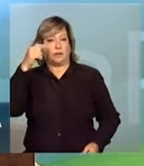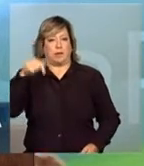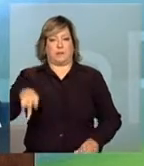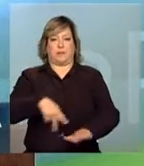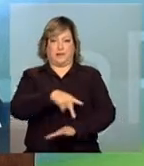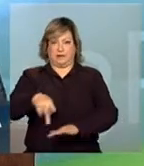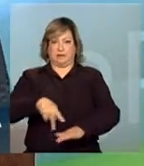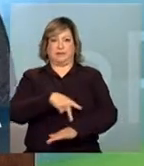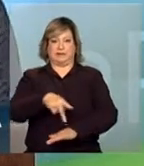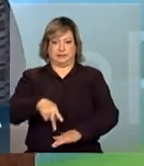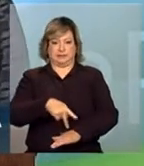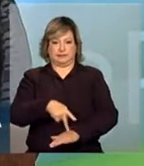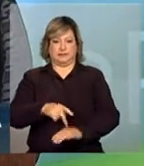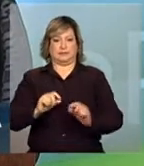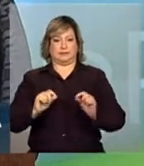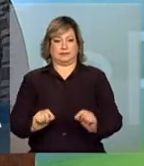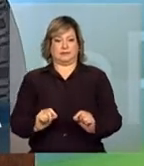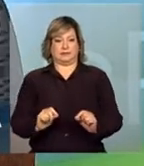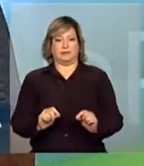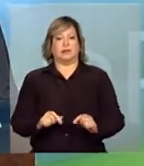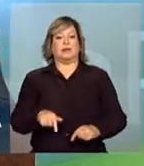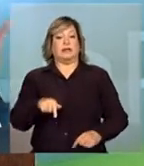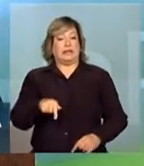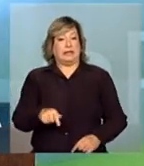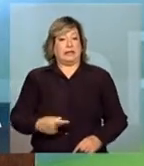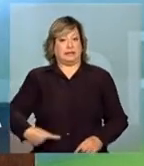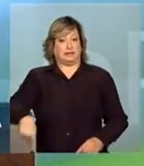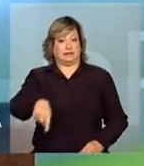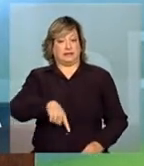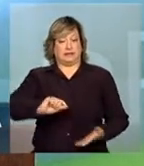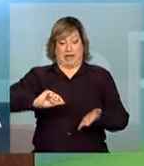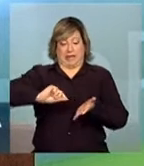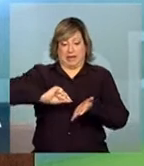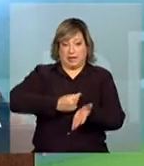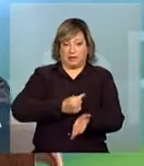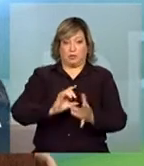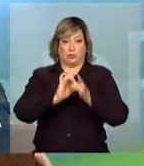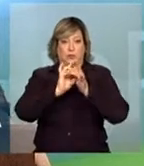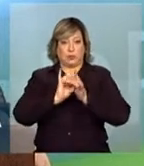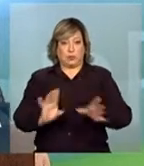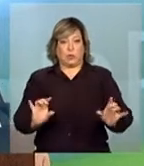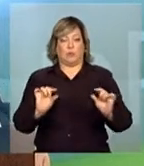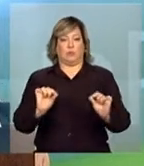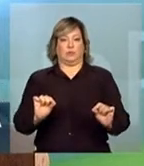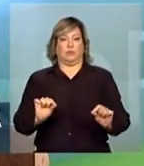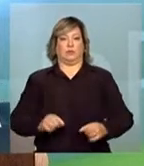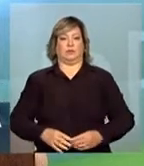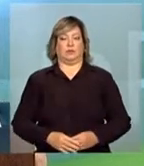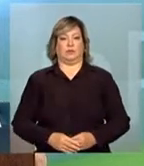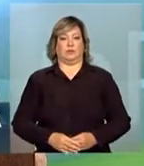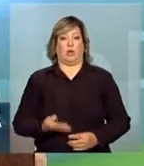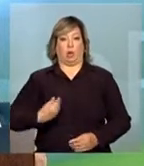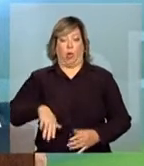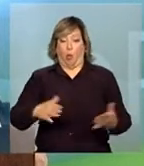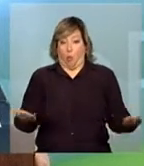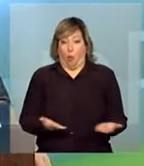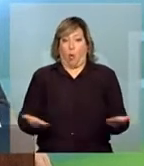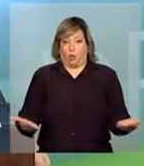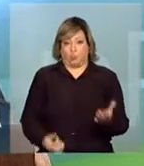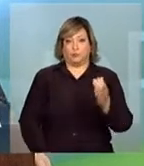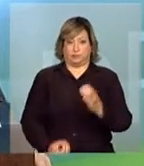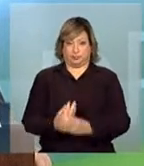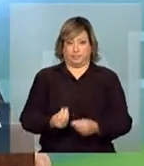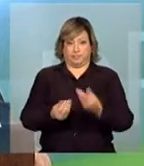e essas autorizações que nós lançamos hoje,